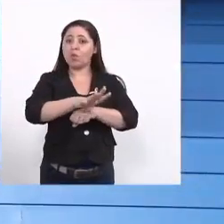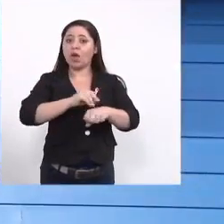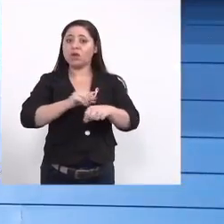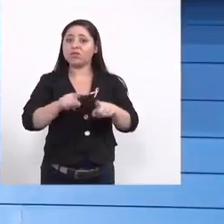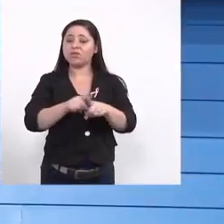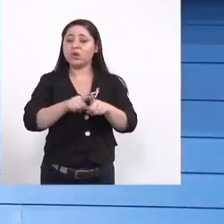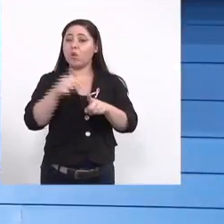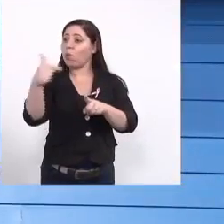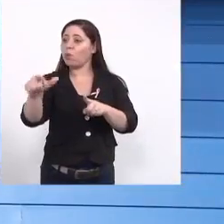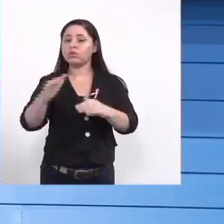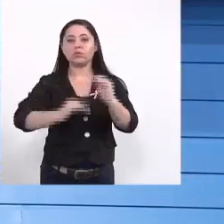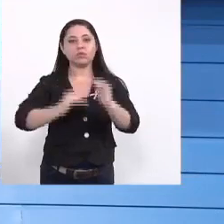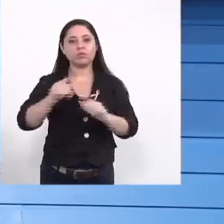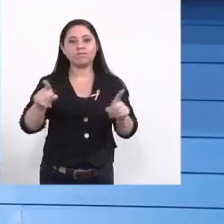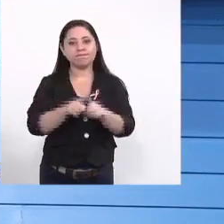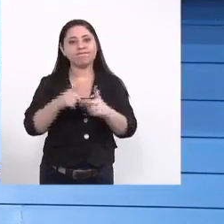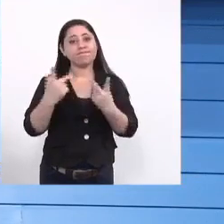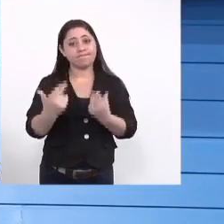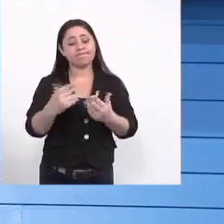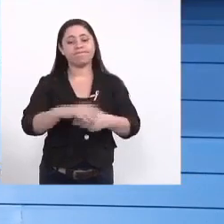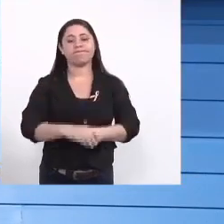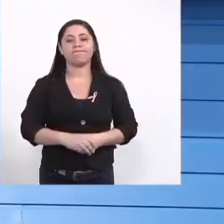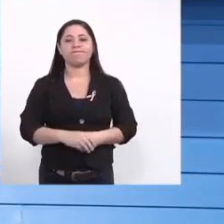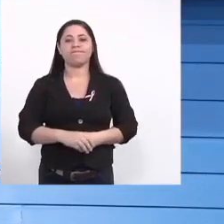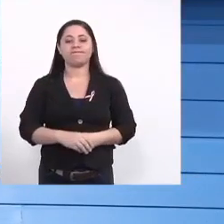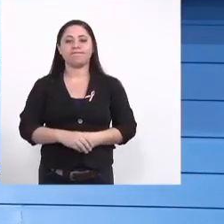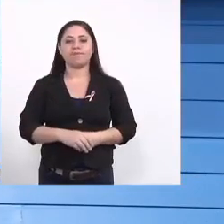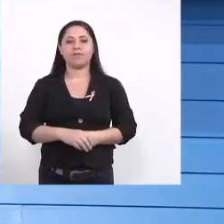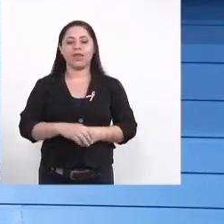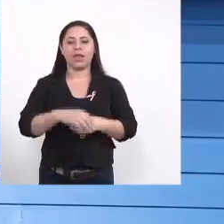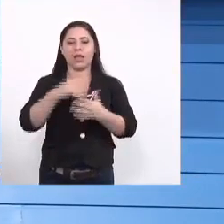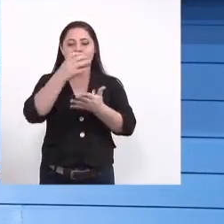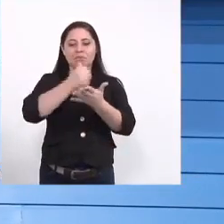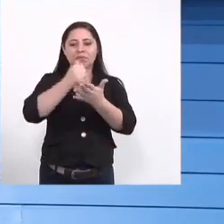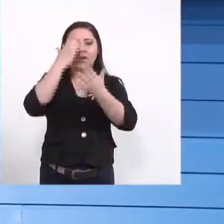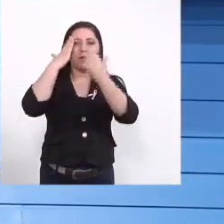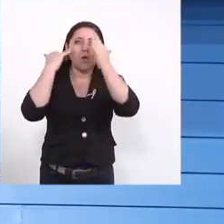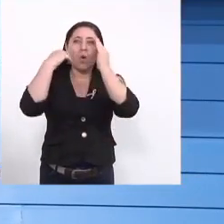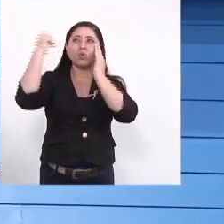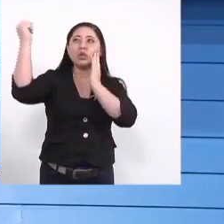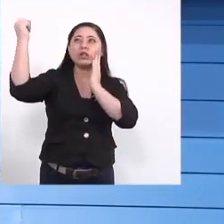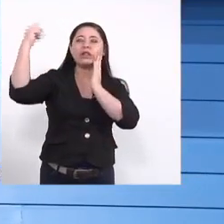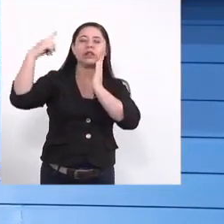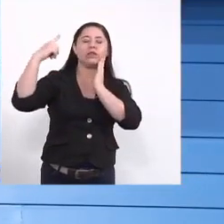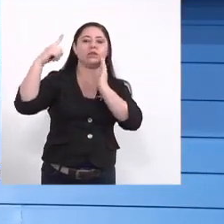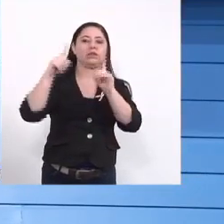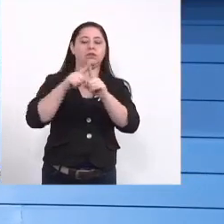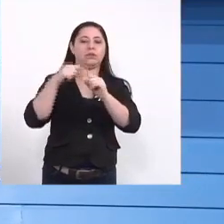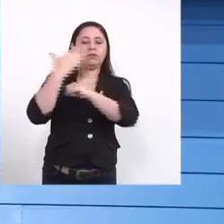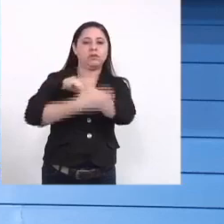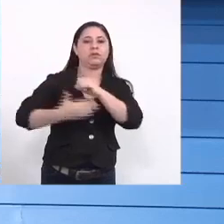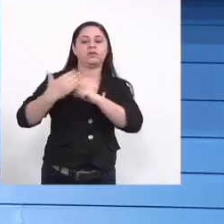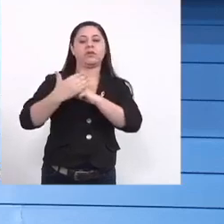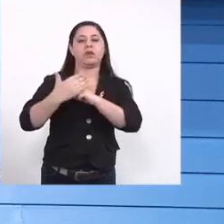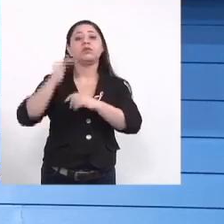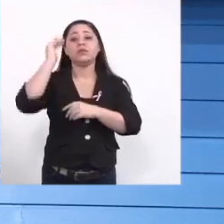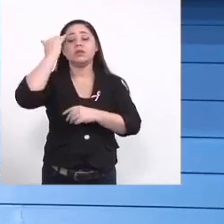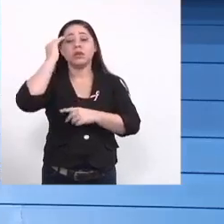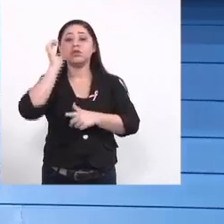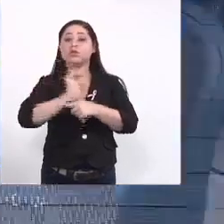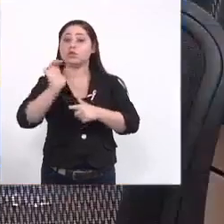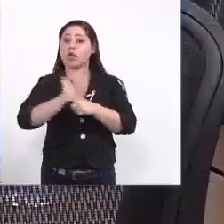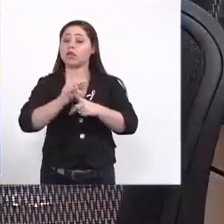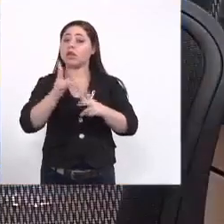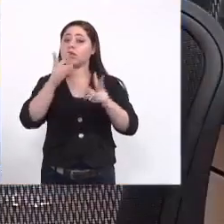saiu mais vários outros profissionais então assim é protetor solar sim gente a gente entende que o estado é